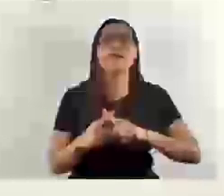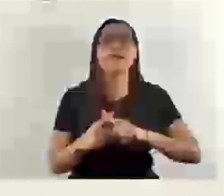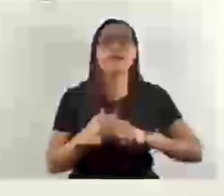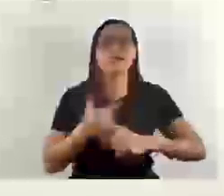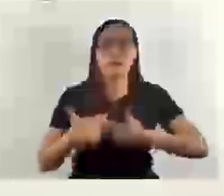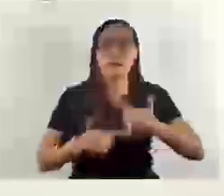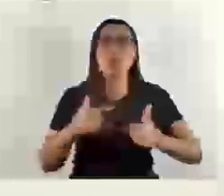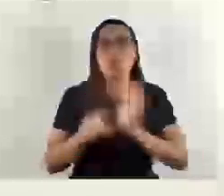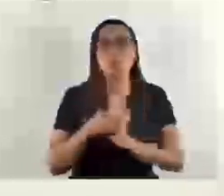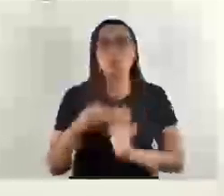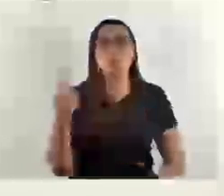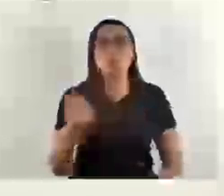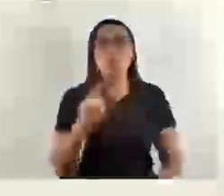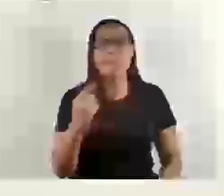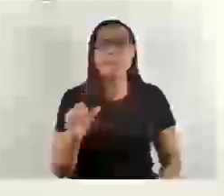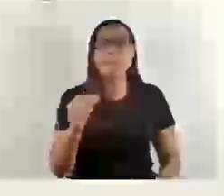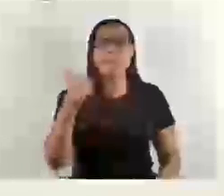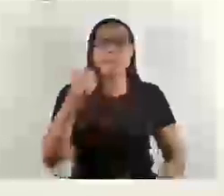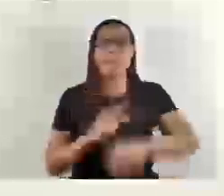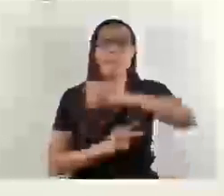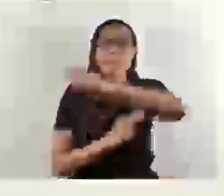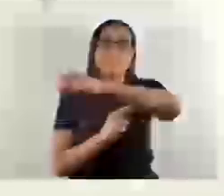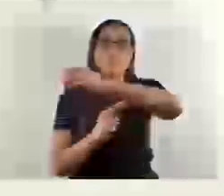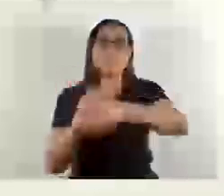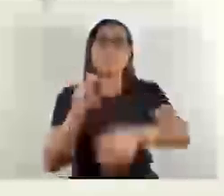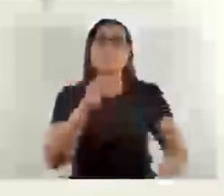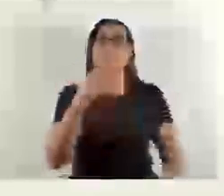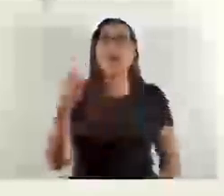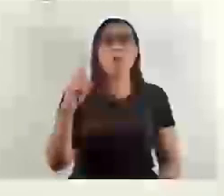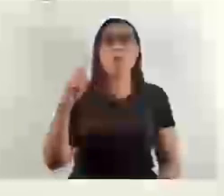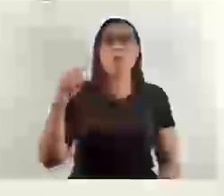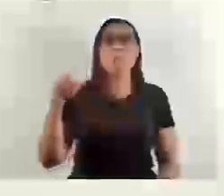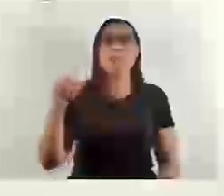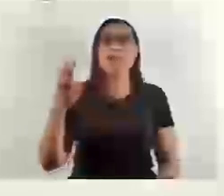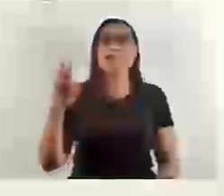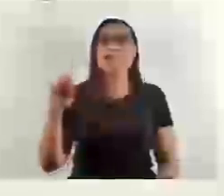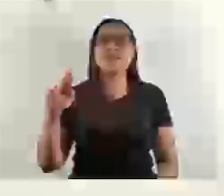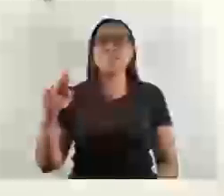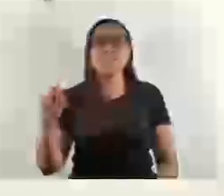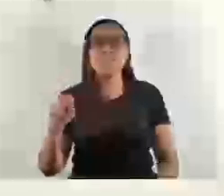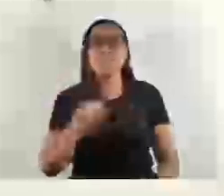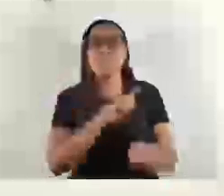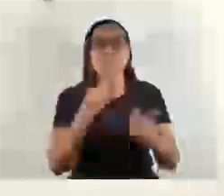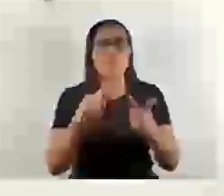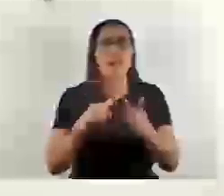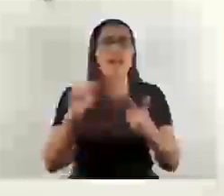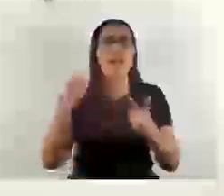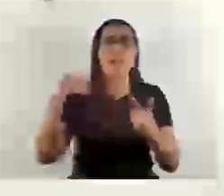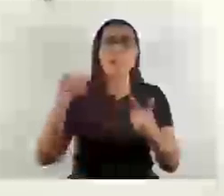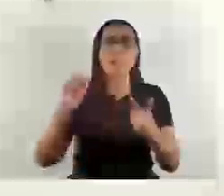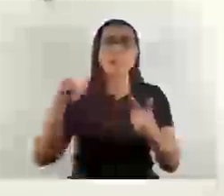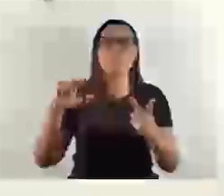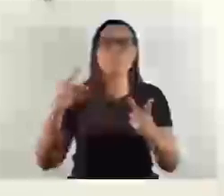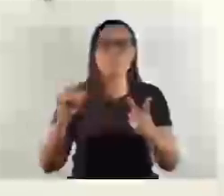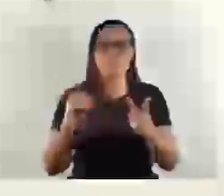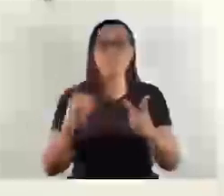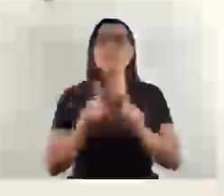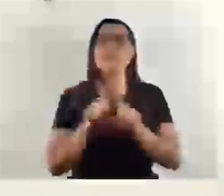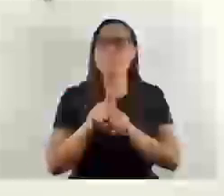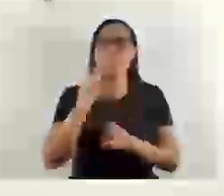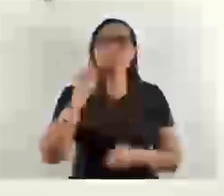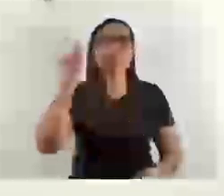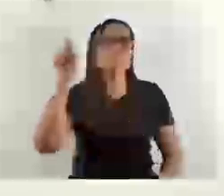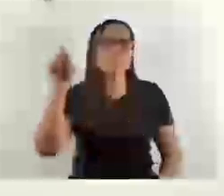sendo feita lá em São Marcos, São Mateus, se não me engano. E a próxima será o Amanso também, que tem uma dificuldade muito grande naquela ponta do Amanso, já está há